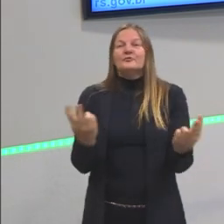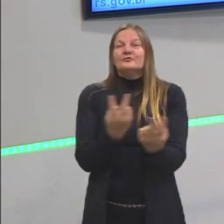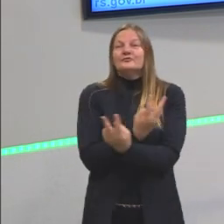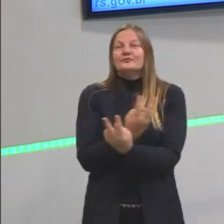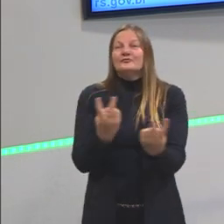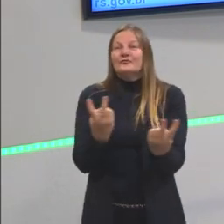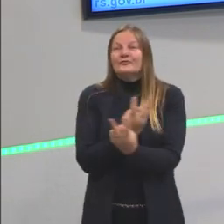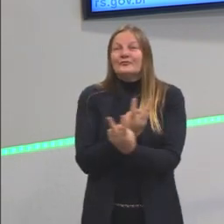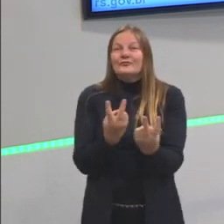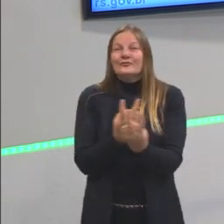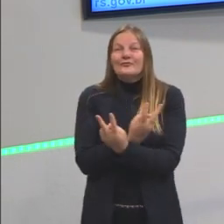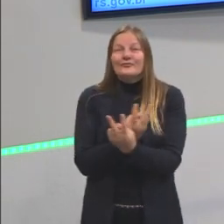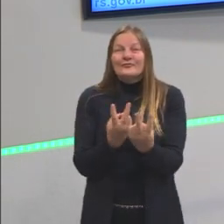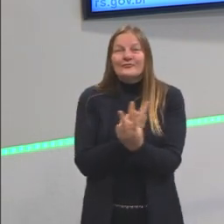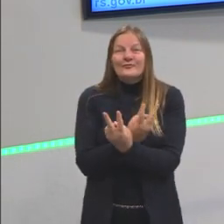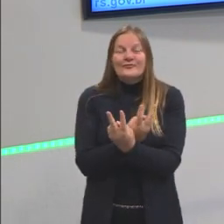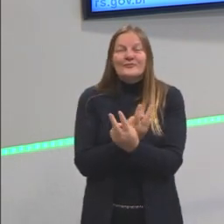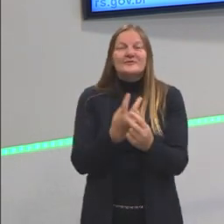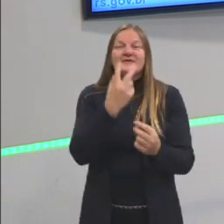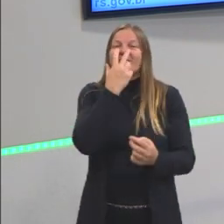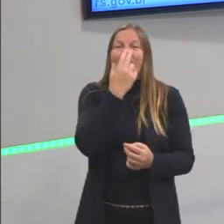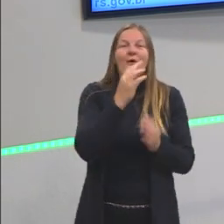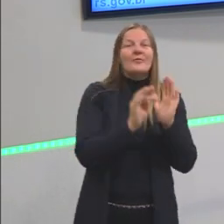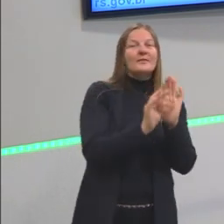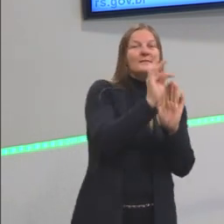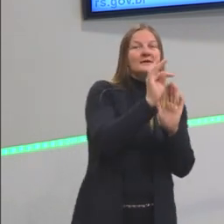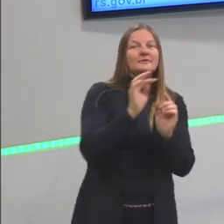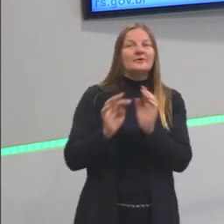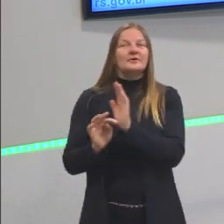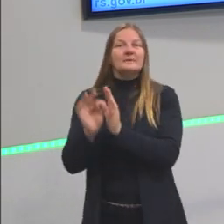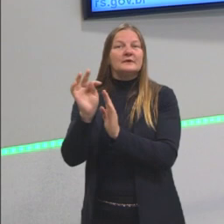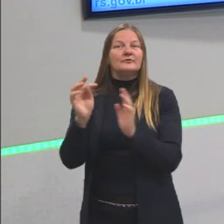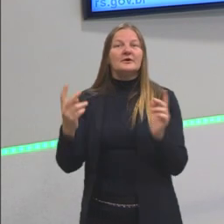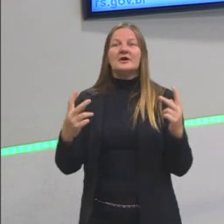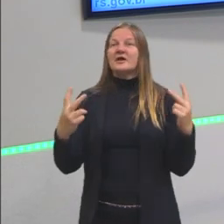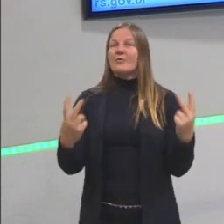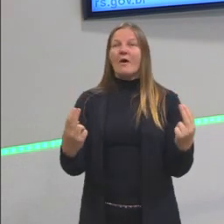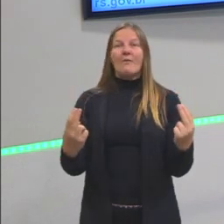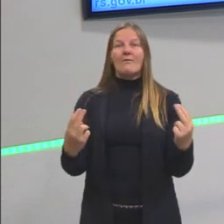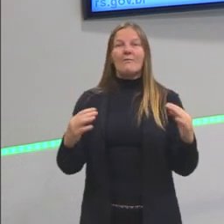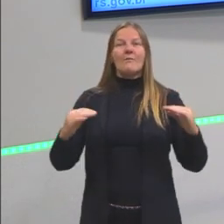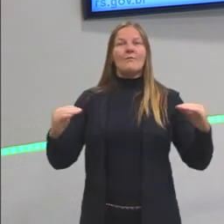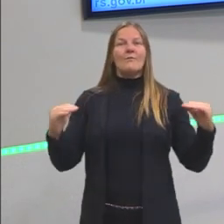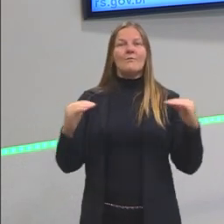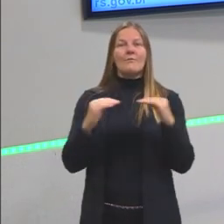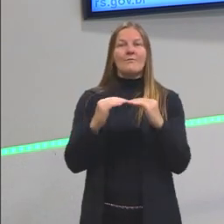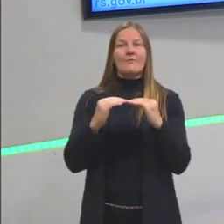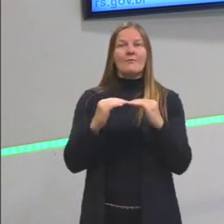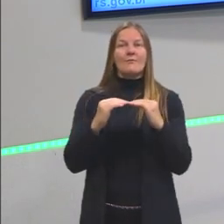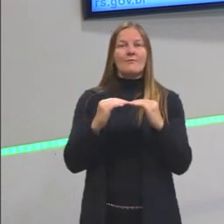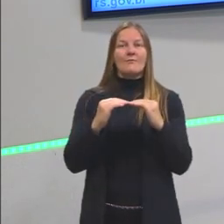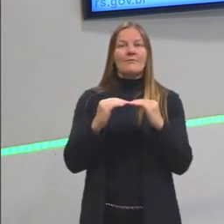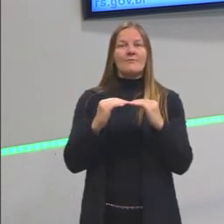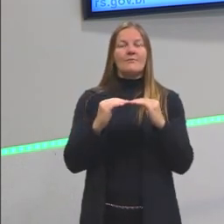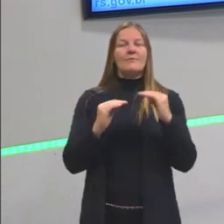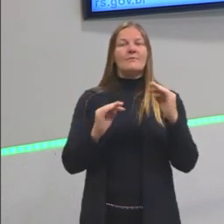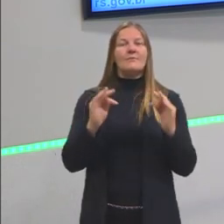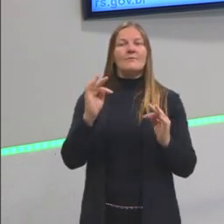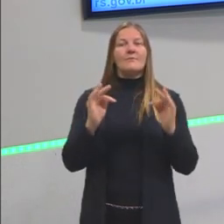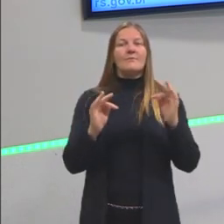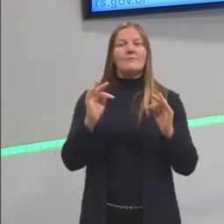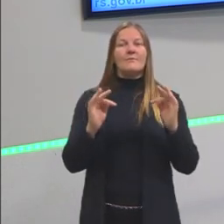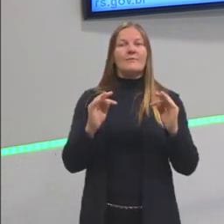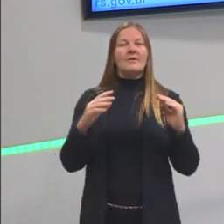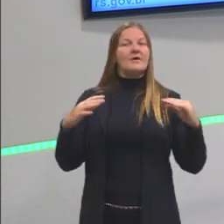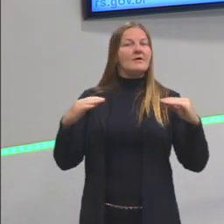térmico. O é isso? Eles vão passar a ter a mesma temperatura. Vai passar uma certa quantidade de tempo e a temperatura vai ficar